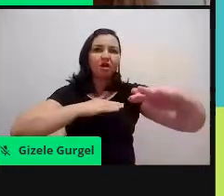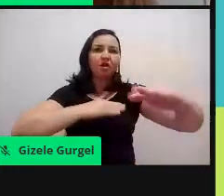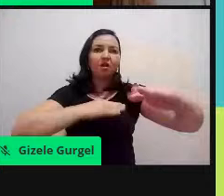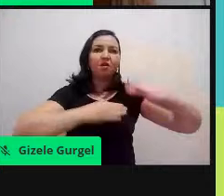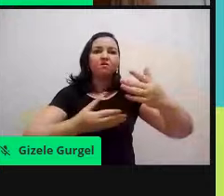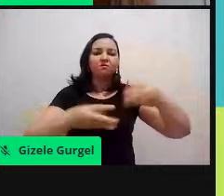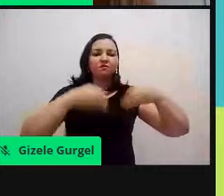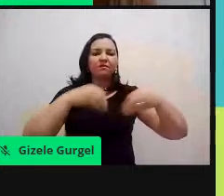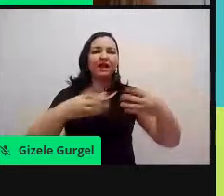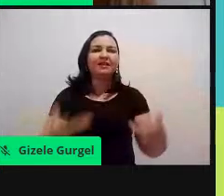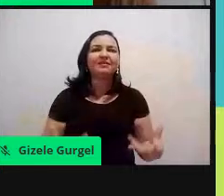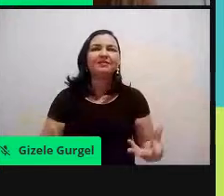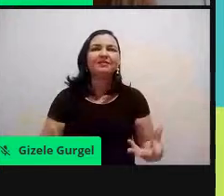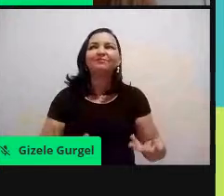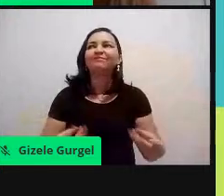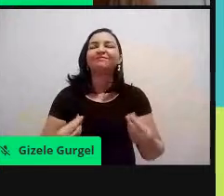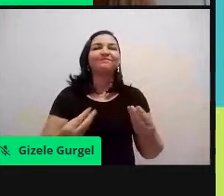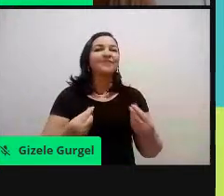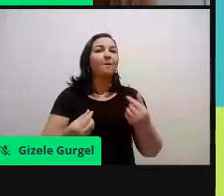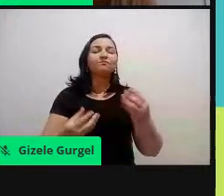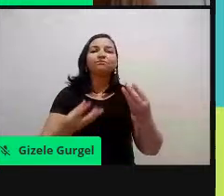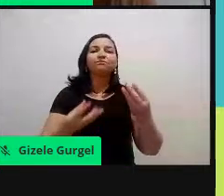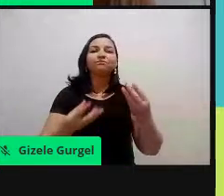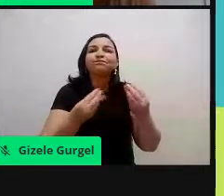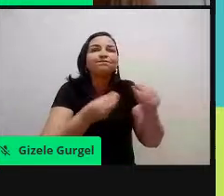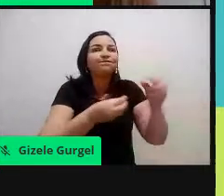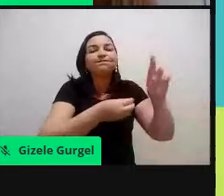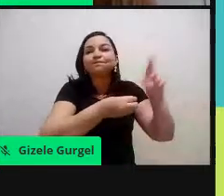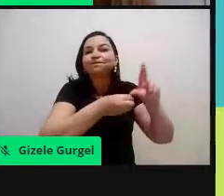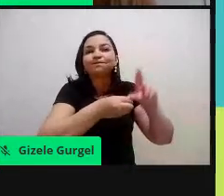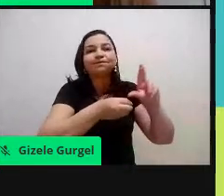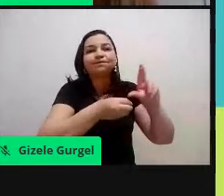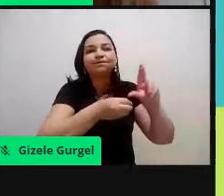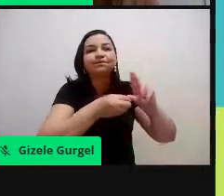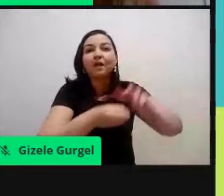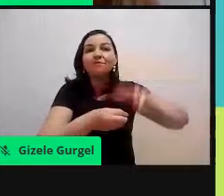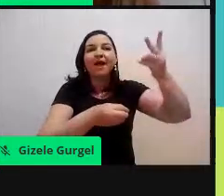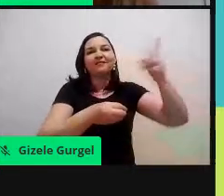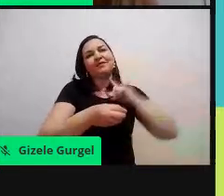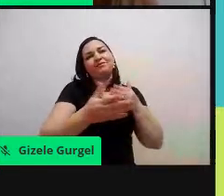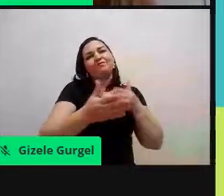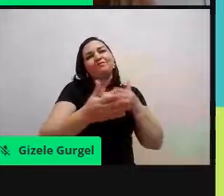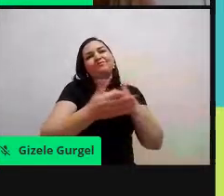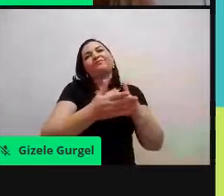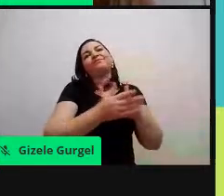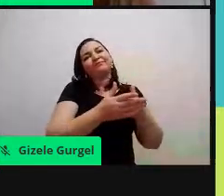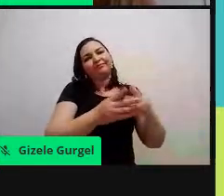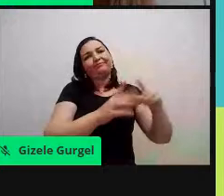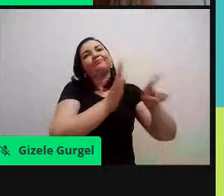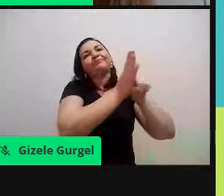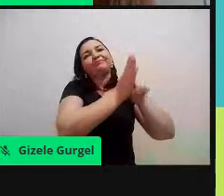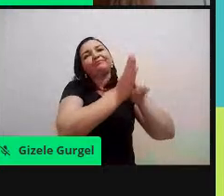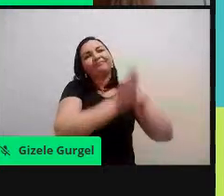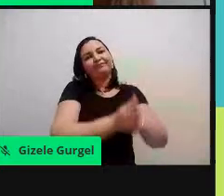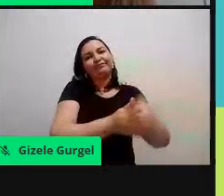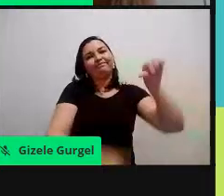muito, muito resíduo, né, muito. Então, isso impacta negativamente, tá,